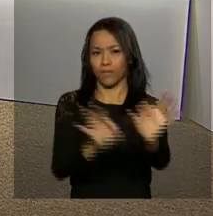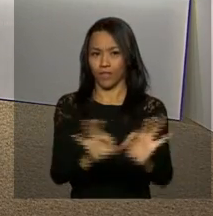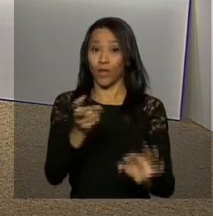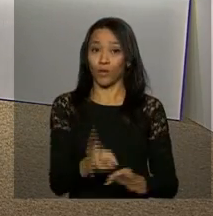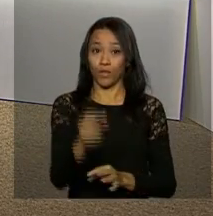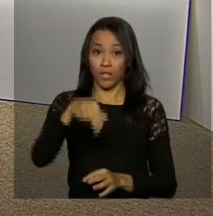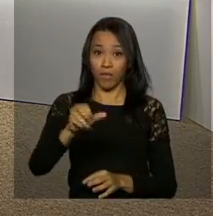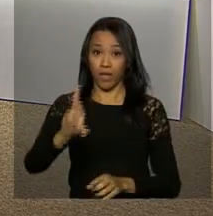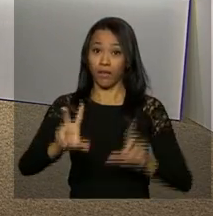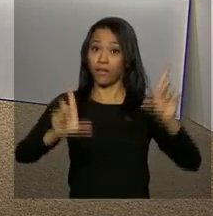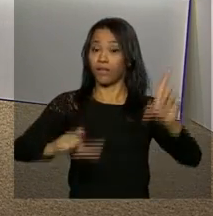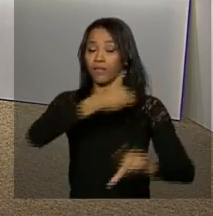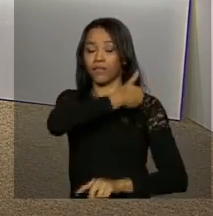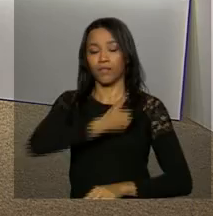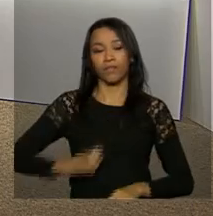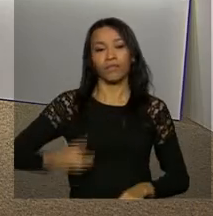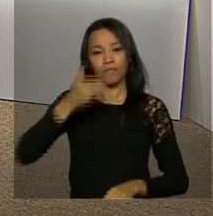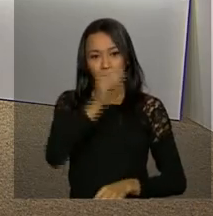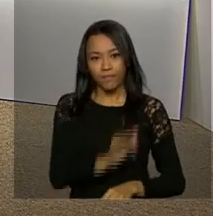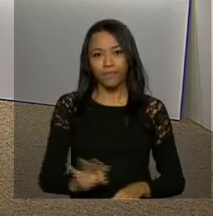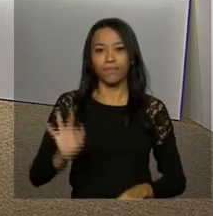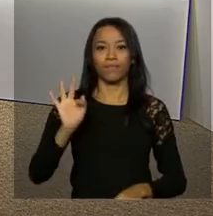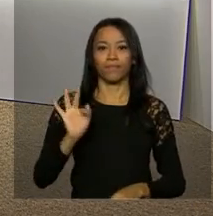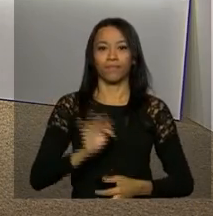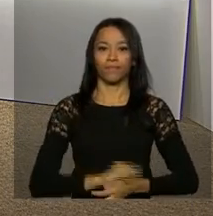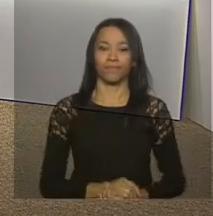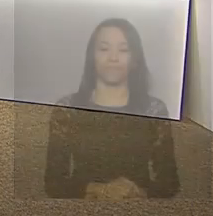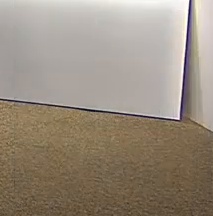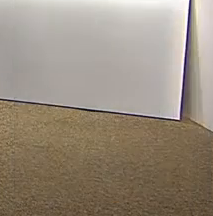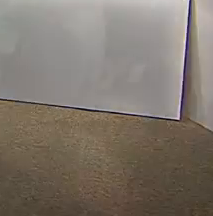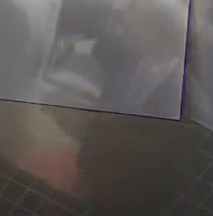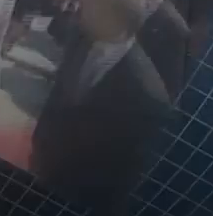Continue com a gente, NBR, a TV do Governo Federal.